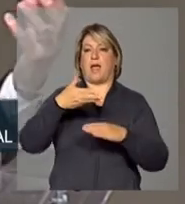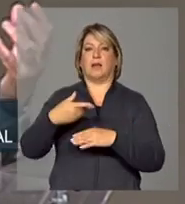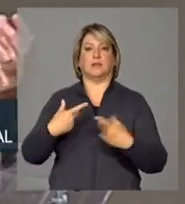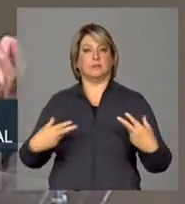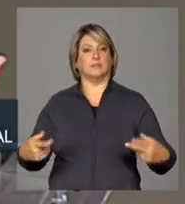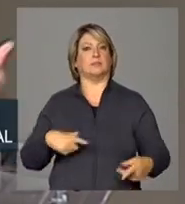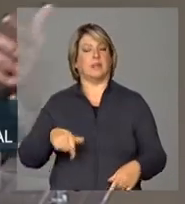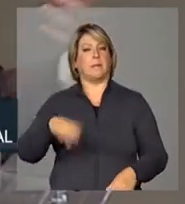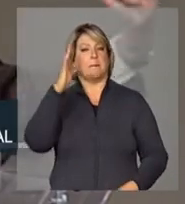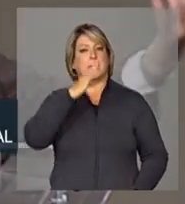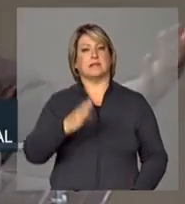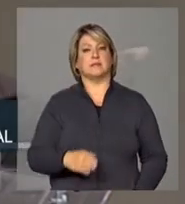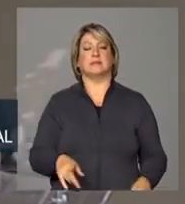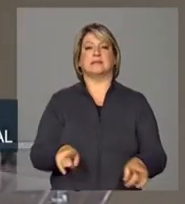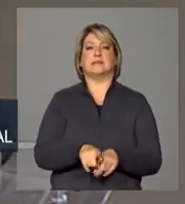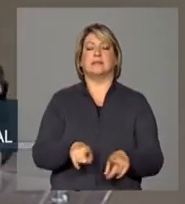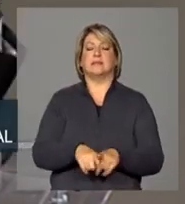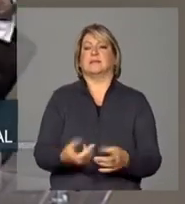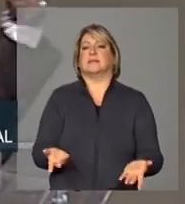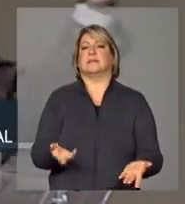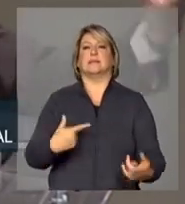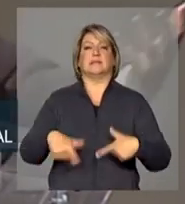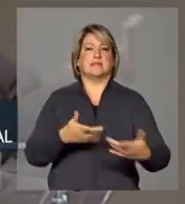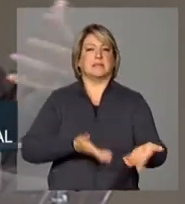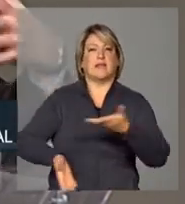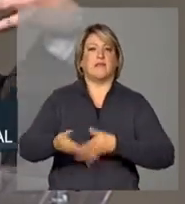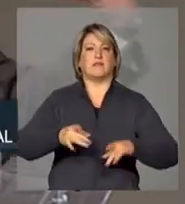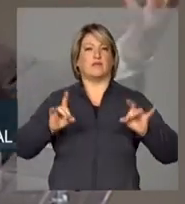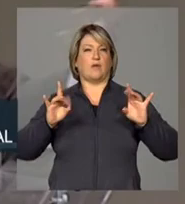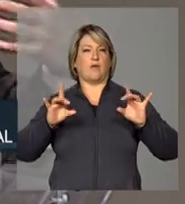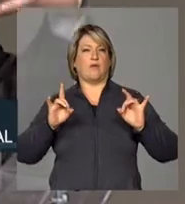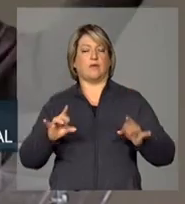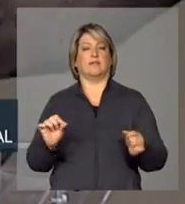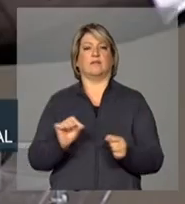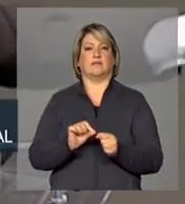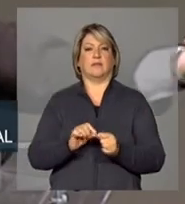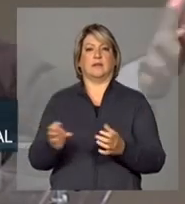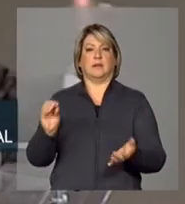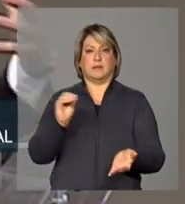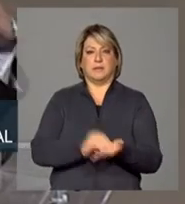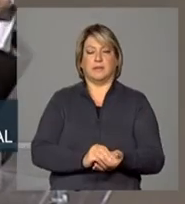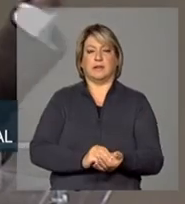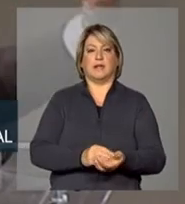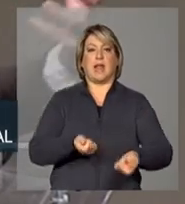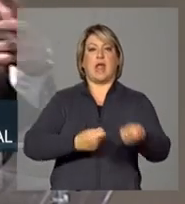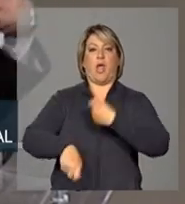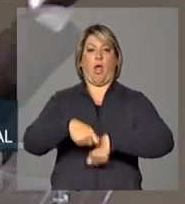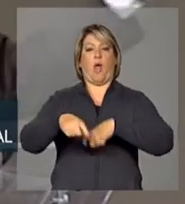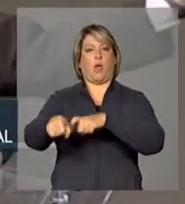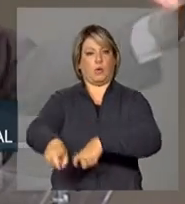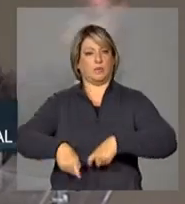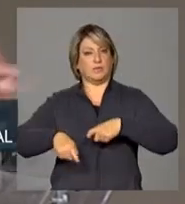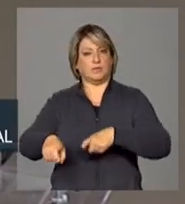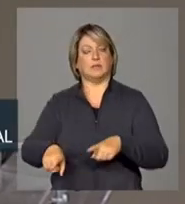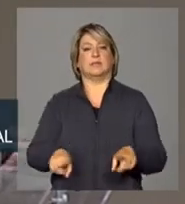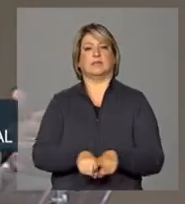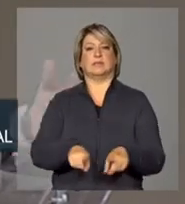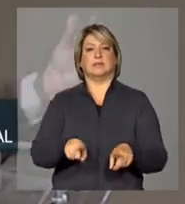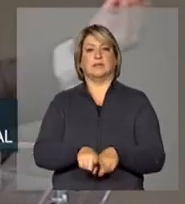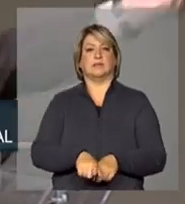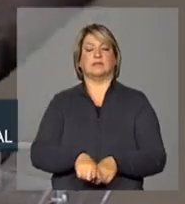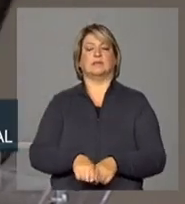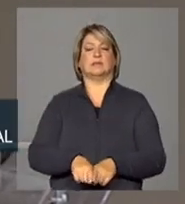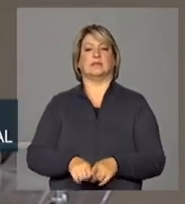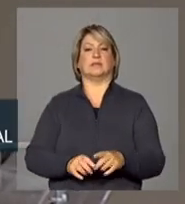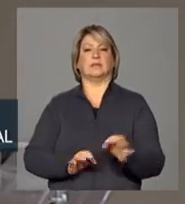serviços de base industrial, serviços sofisticados, aplicados ao agronegócio, estrutura de serviço moderna